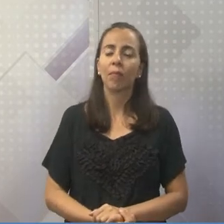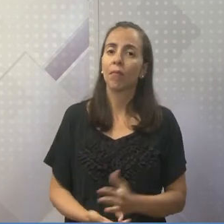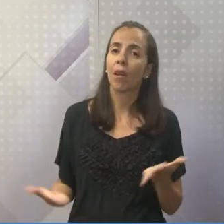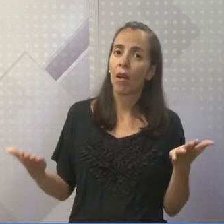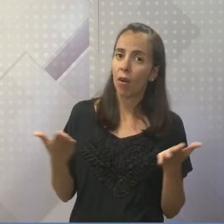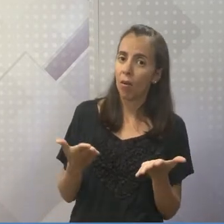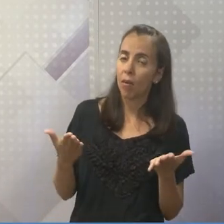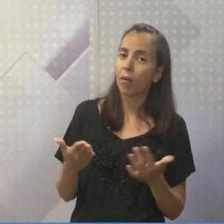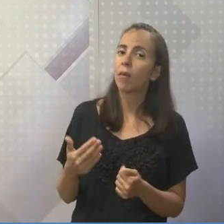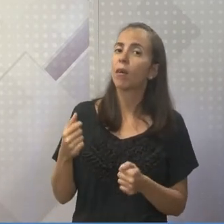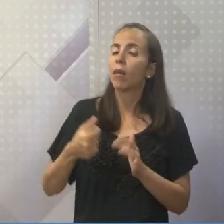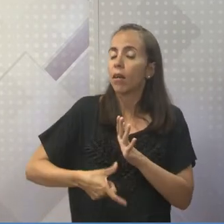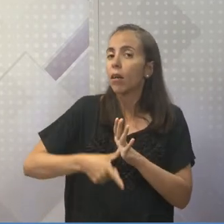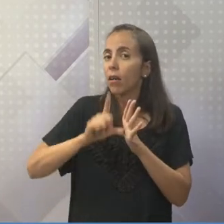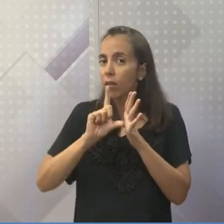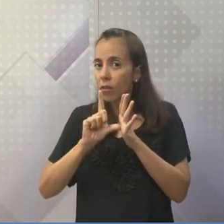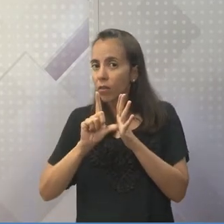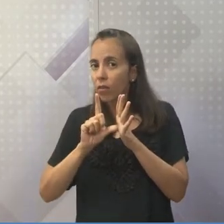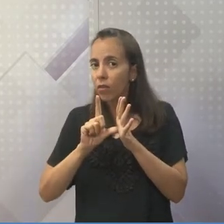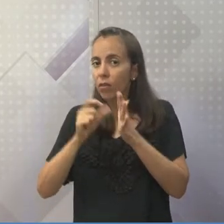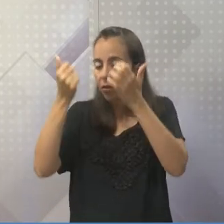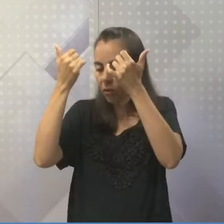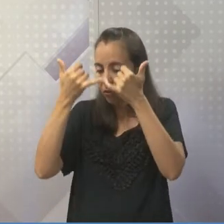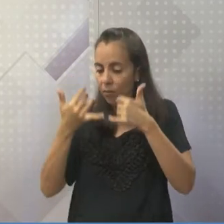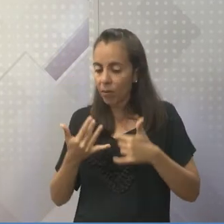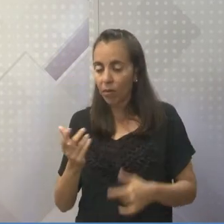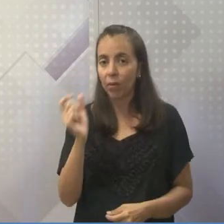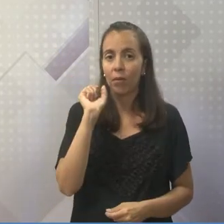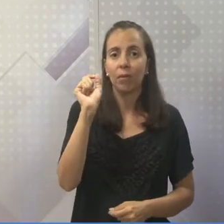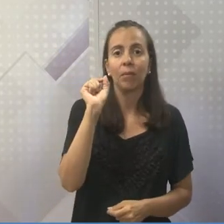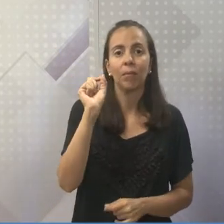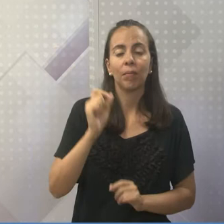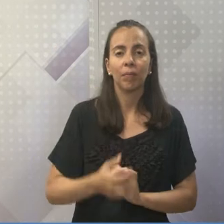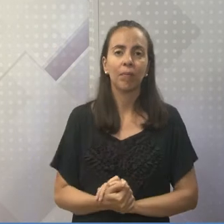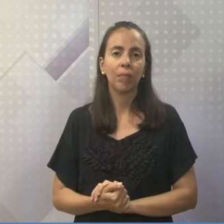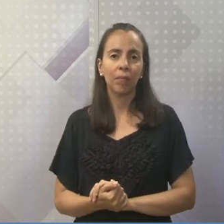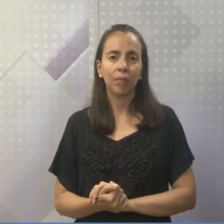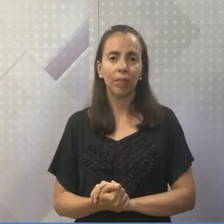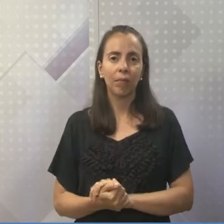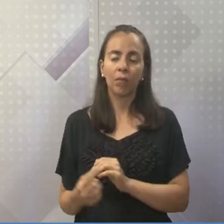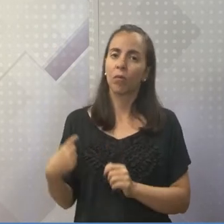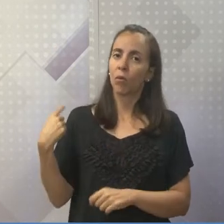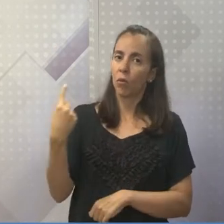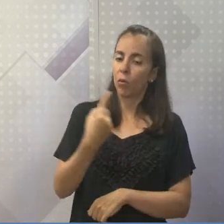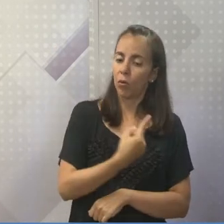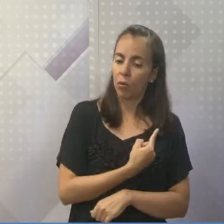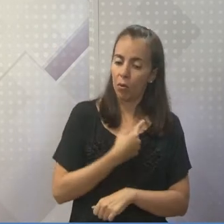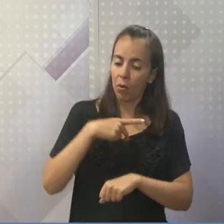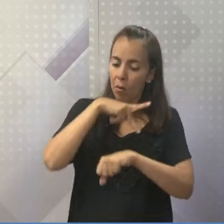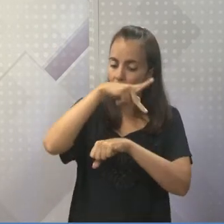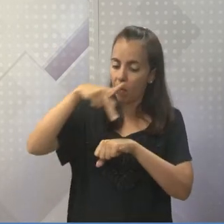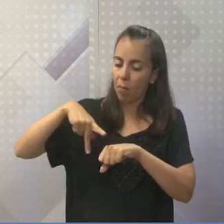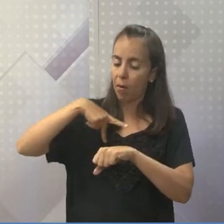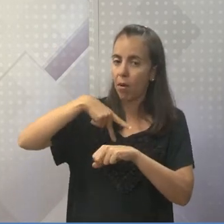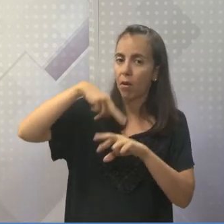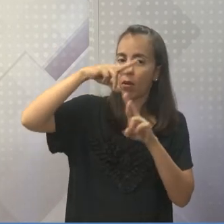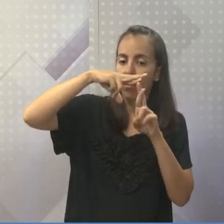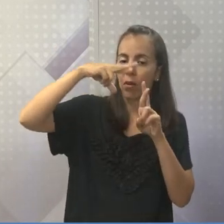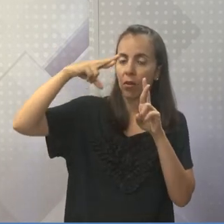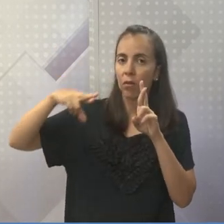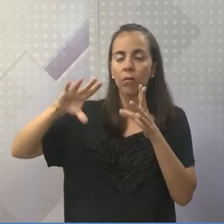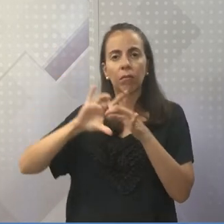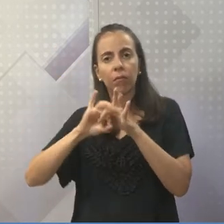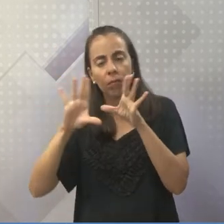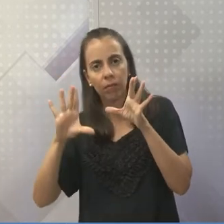vamos precisar... Antes disso, eu vou explicar uma coisa para vocês. Nós somos um país laico. Ou